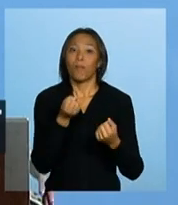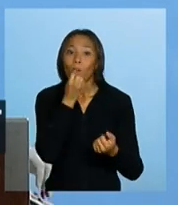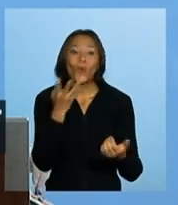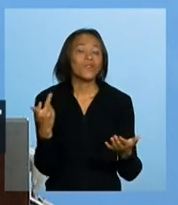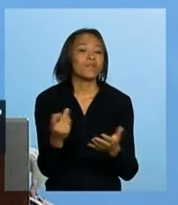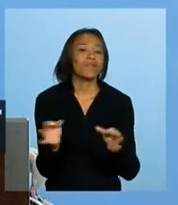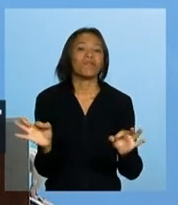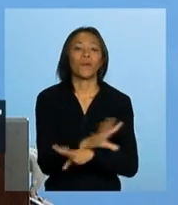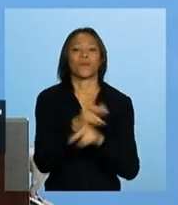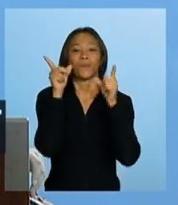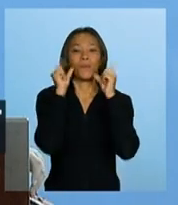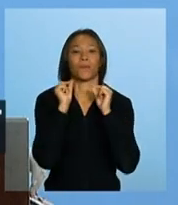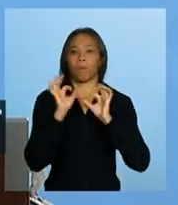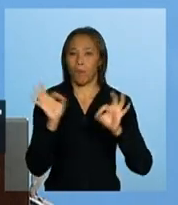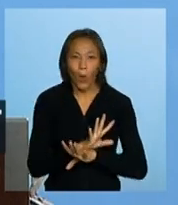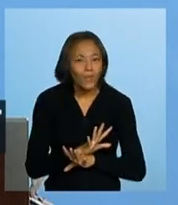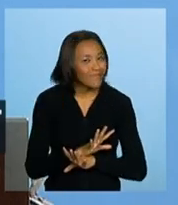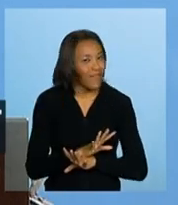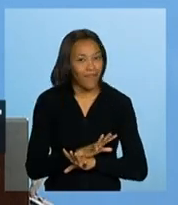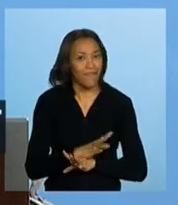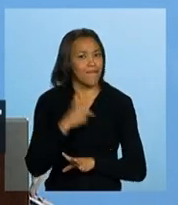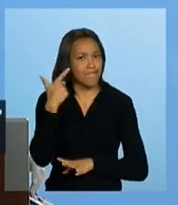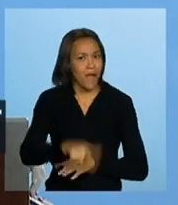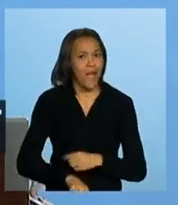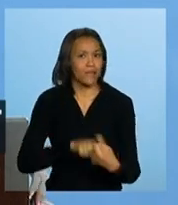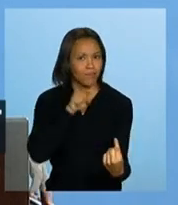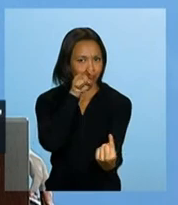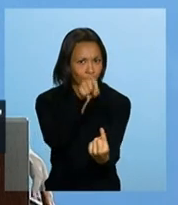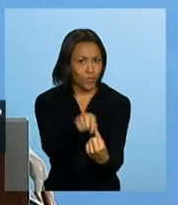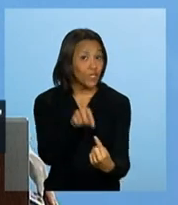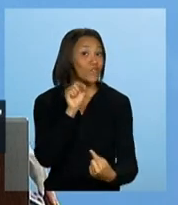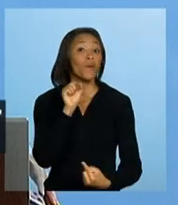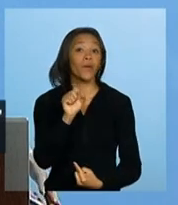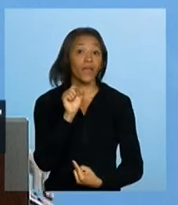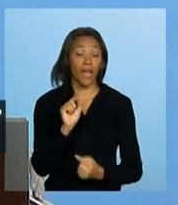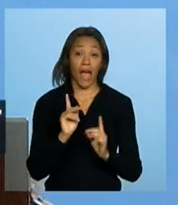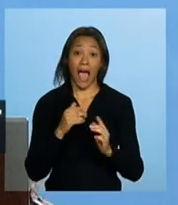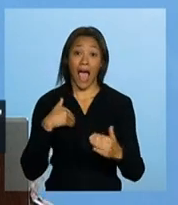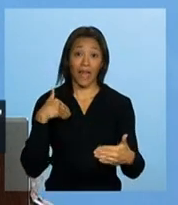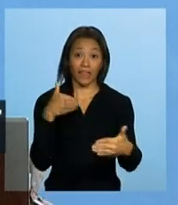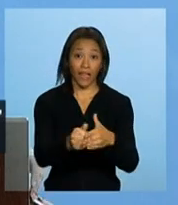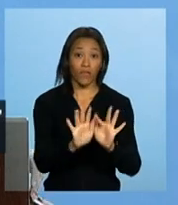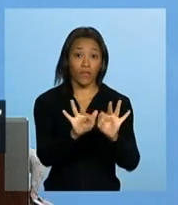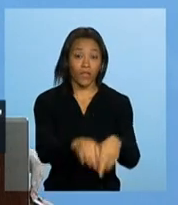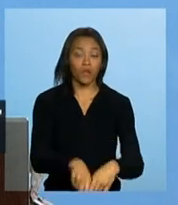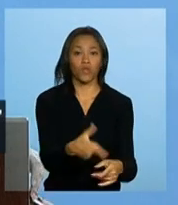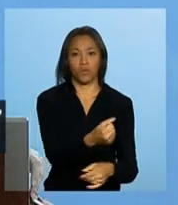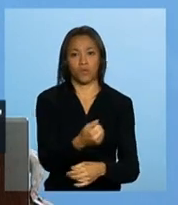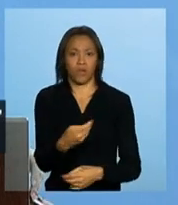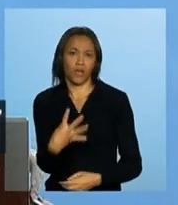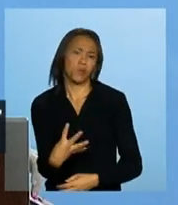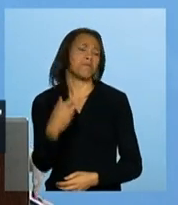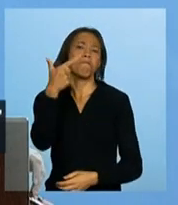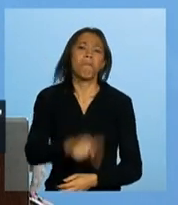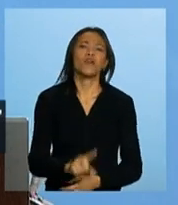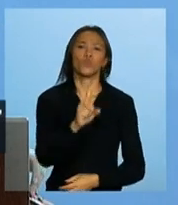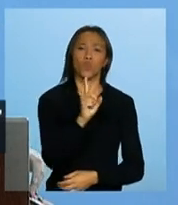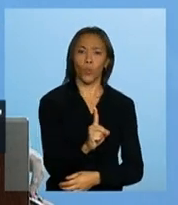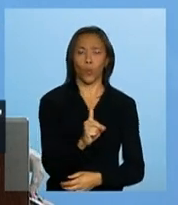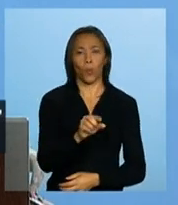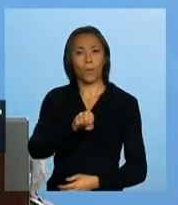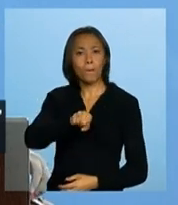conseguimos. O objetivo é que até o final de 2014, mais um milhão e